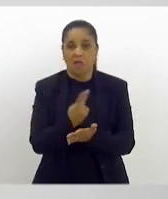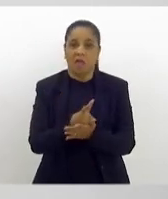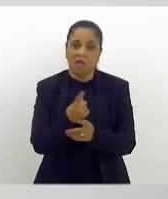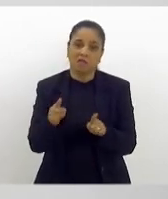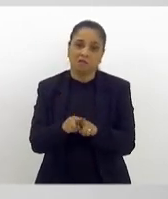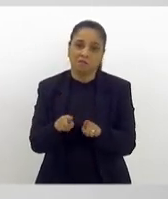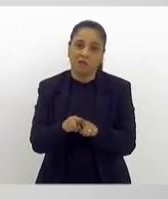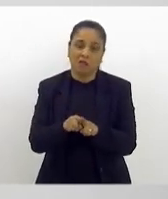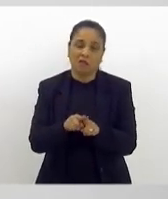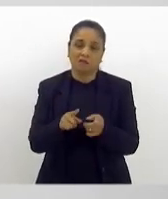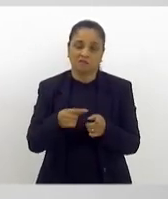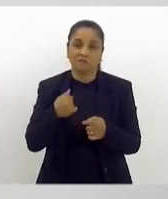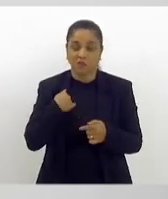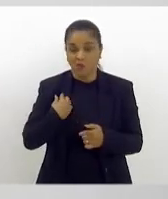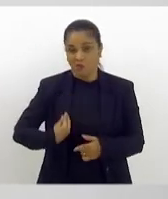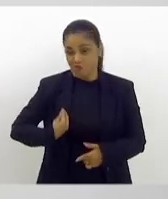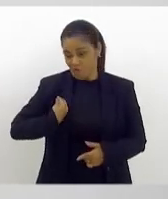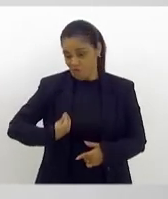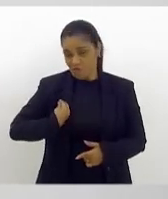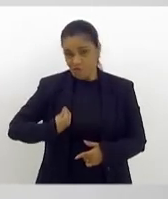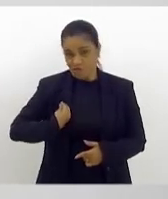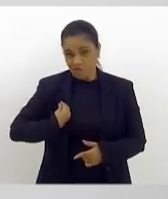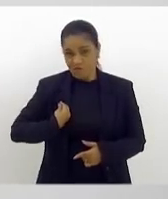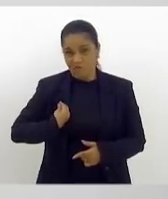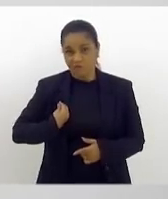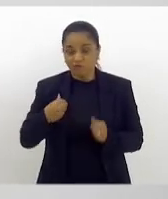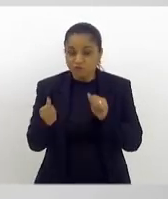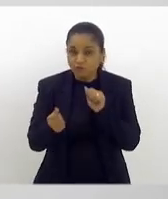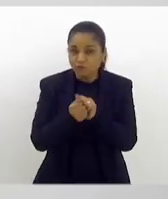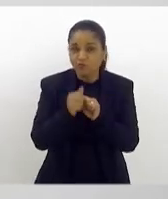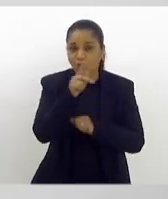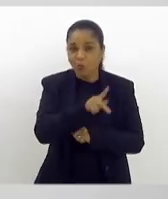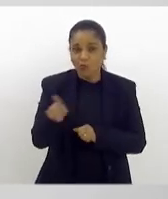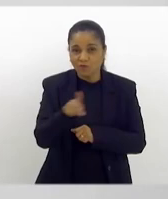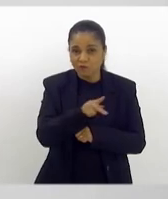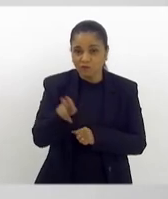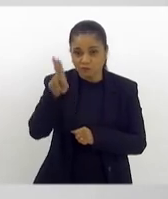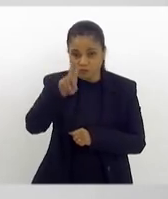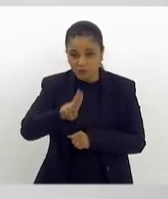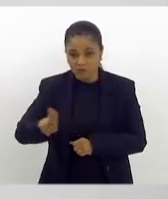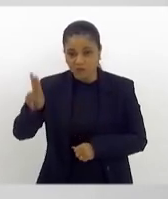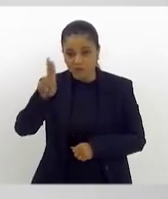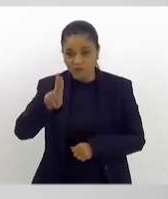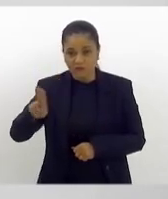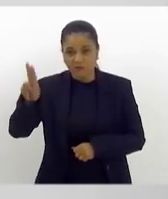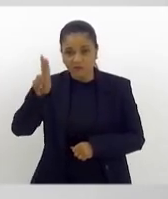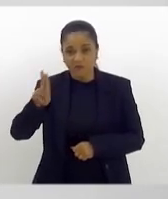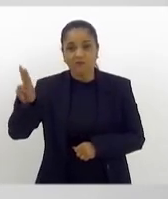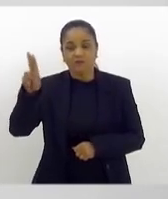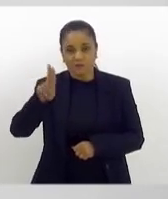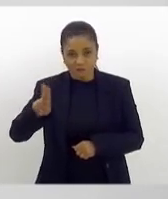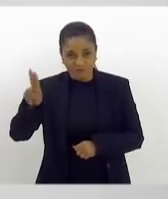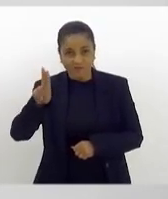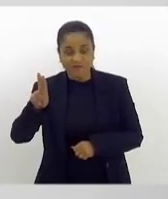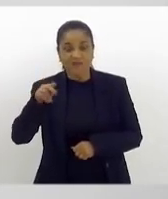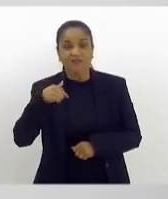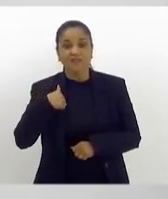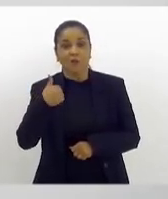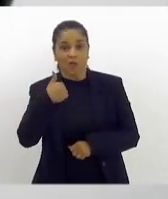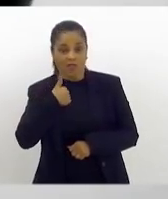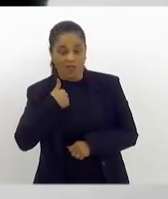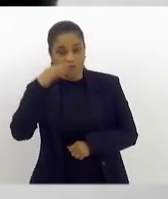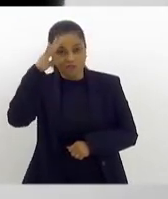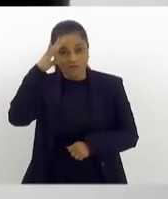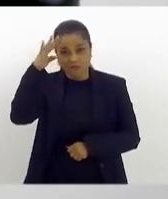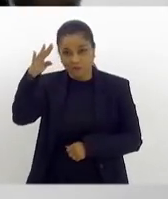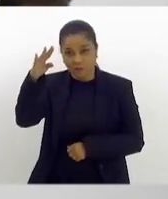Deu errado. Eu convivo tanto com o professor na universidade, que eu acho que em todo lugar tem, né? Mas é o professor, principalmente o